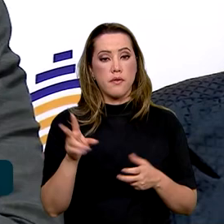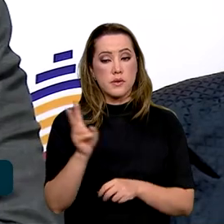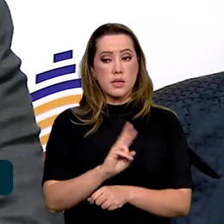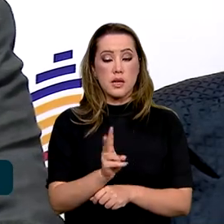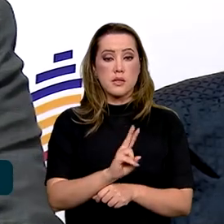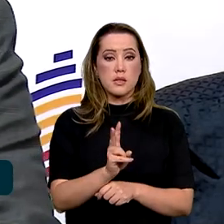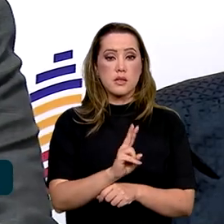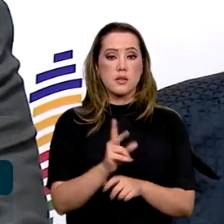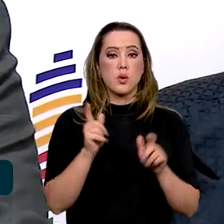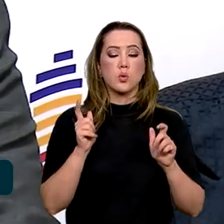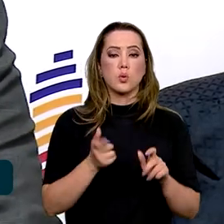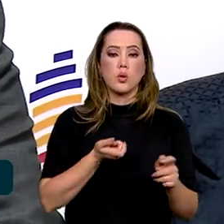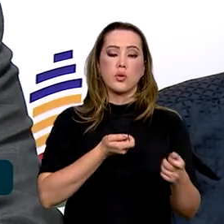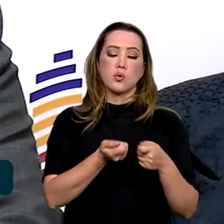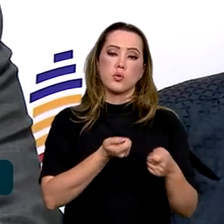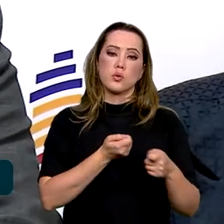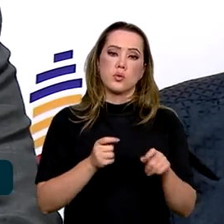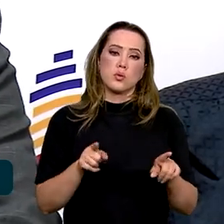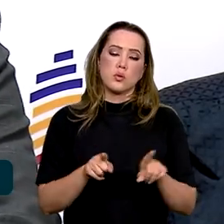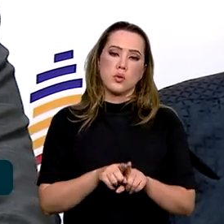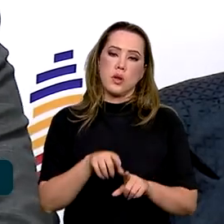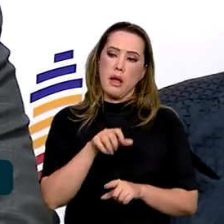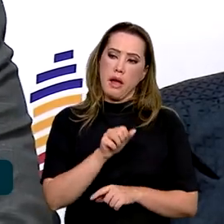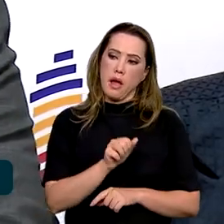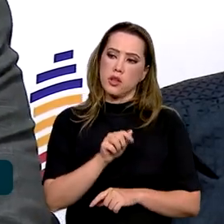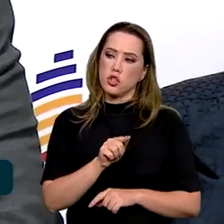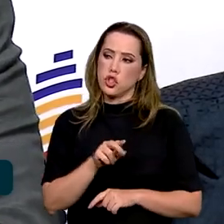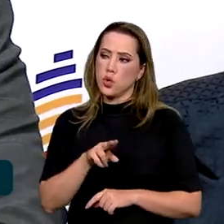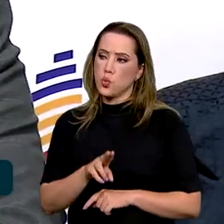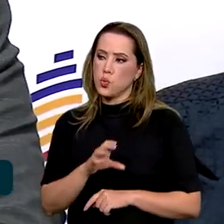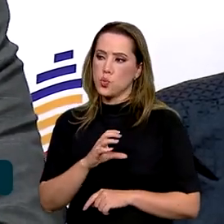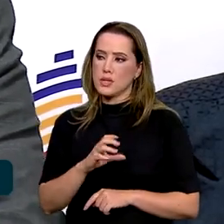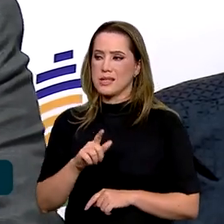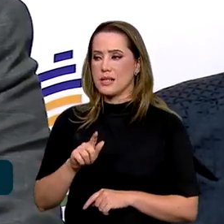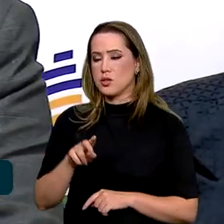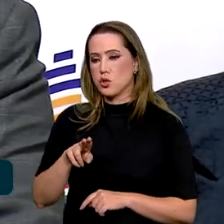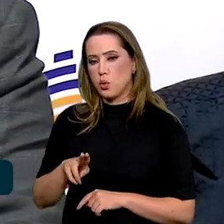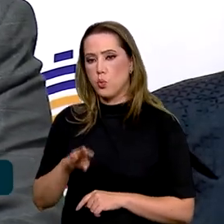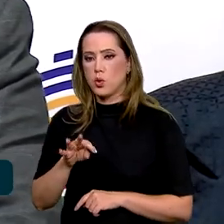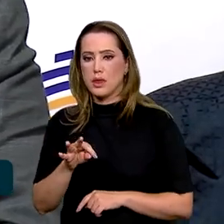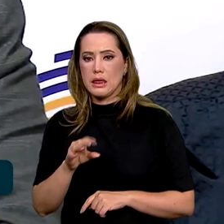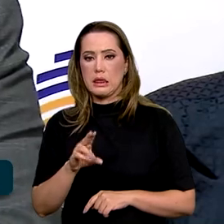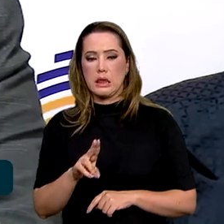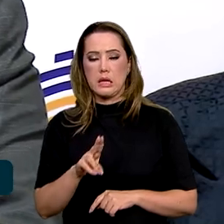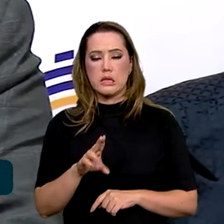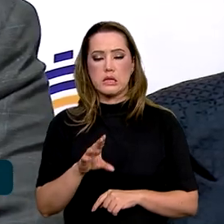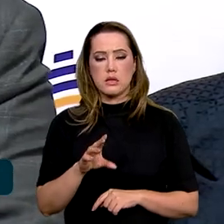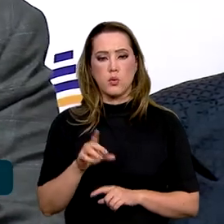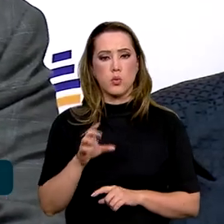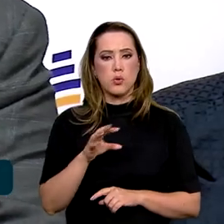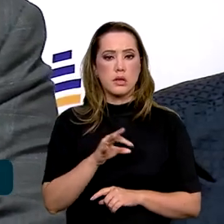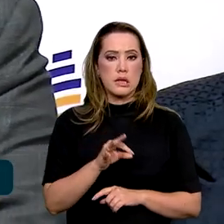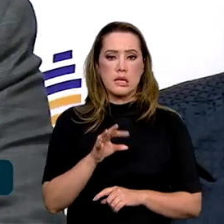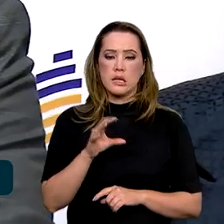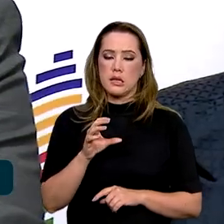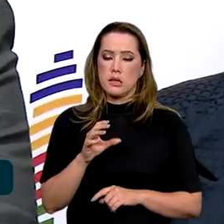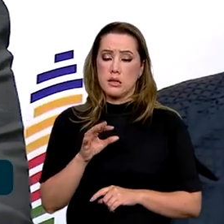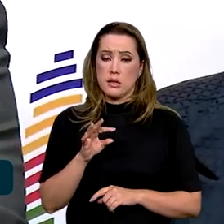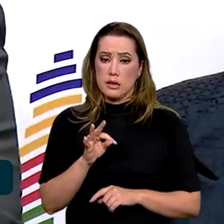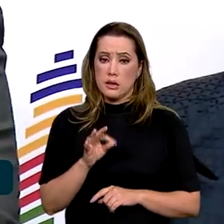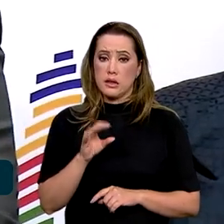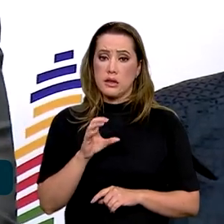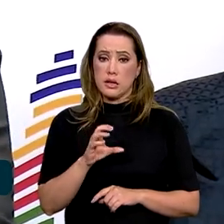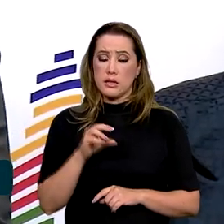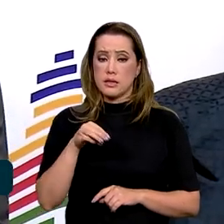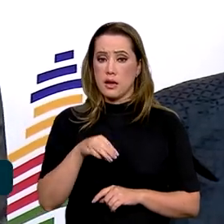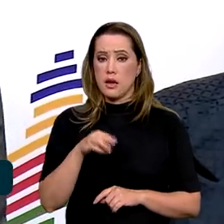fiscalização dos órgãos de controle, AGU, CGU, TCU, TCM, TCE, mas também de todos